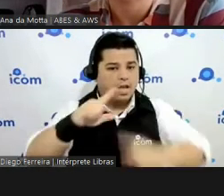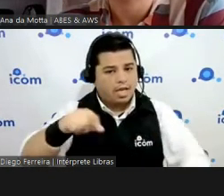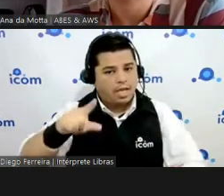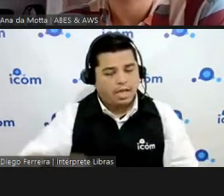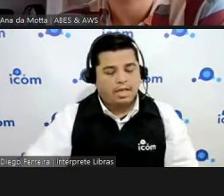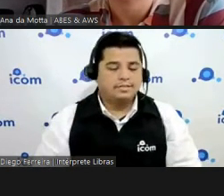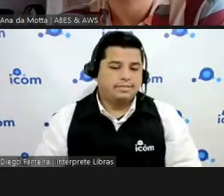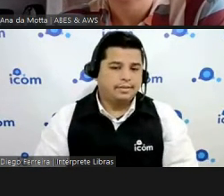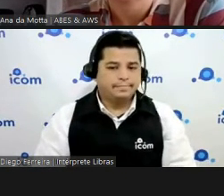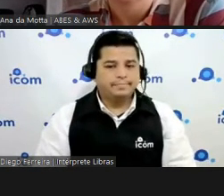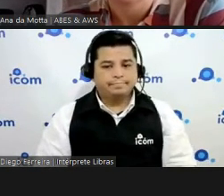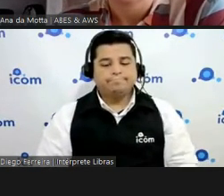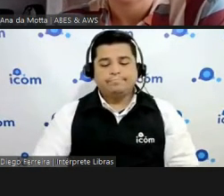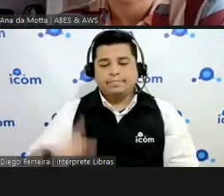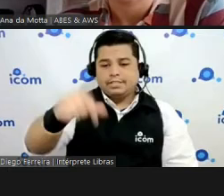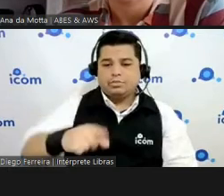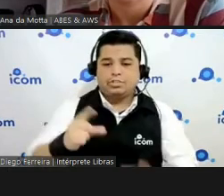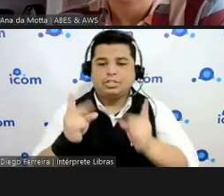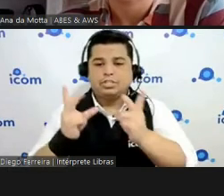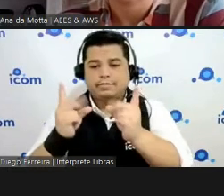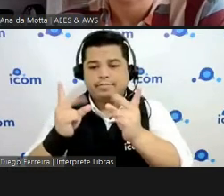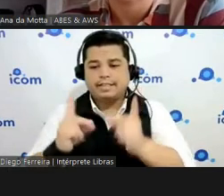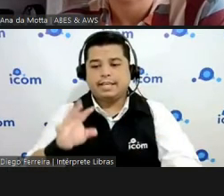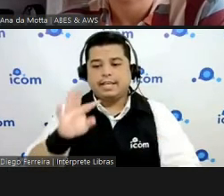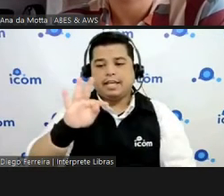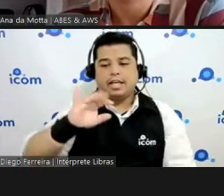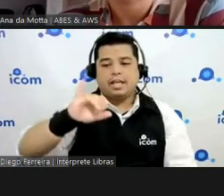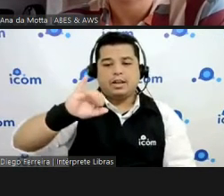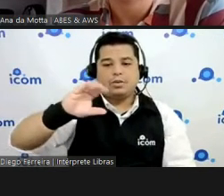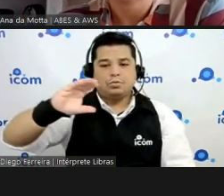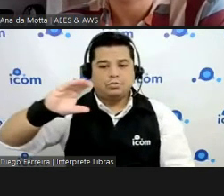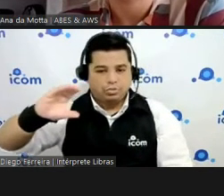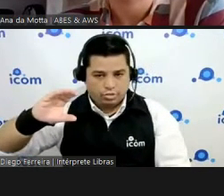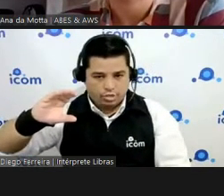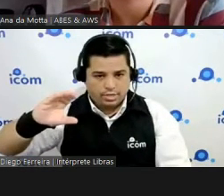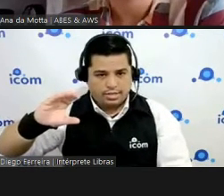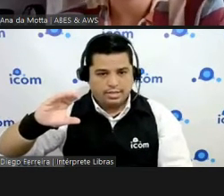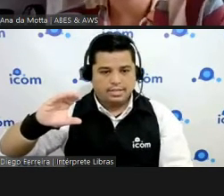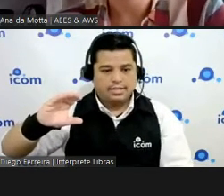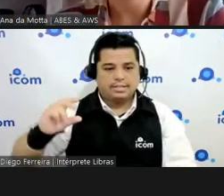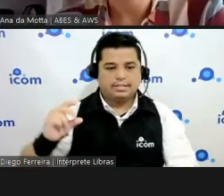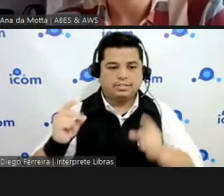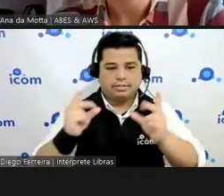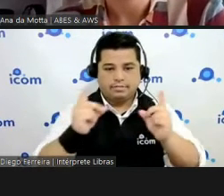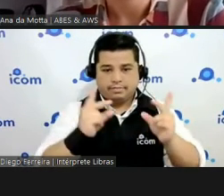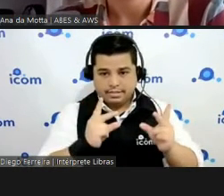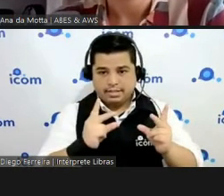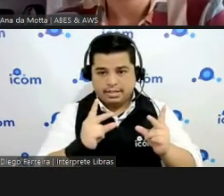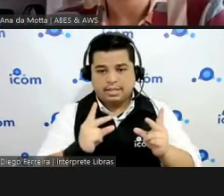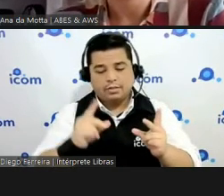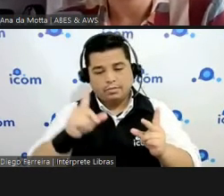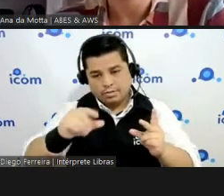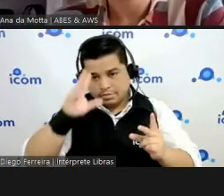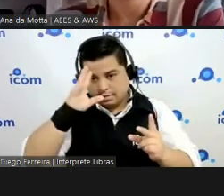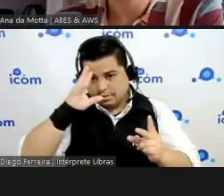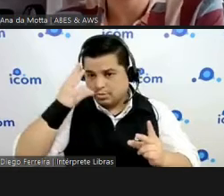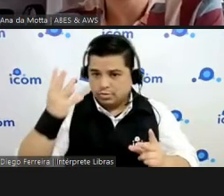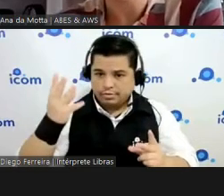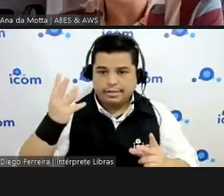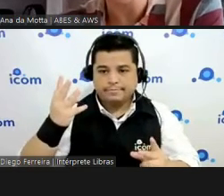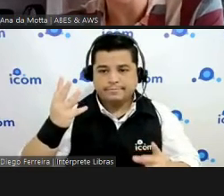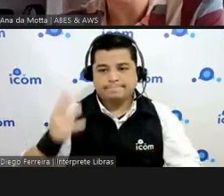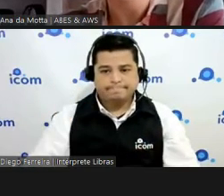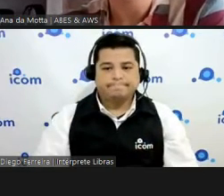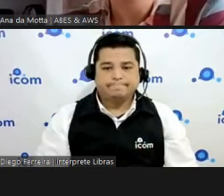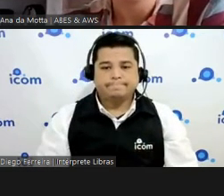solução né solução para desfazimento não é solução para aquisição de uma solução então é isso tá os critérios de julgamento